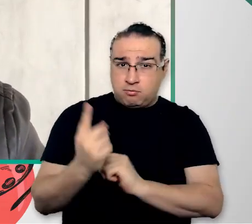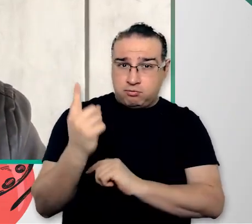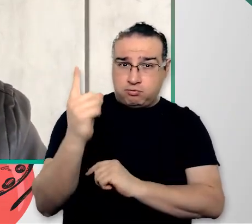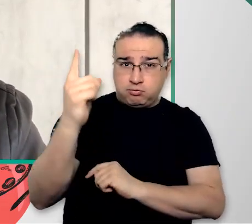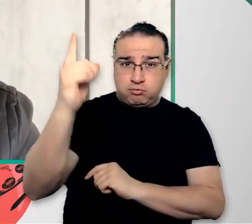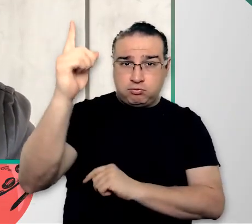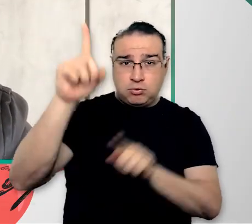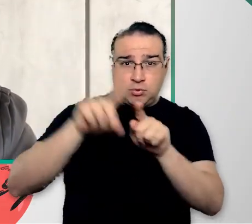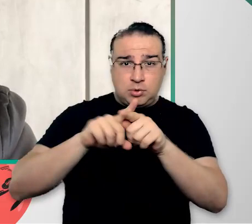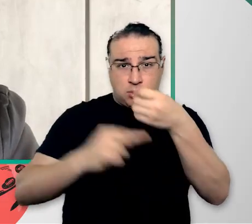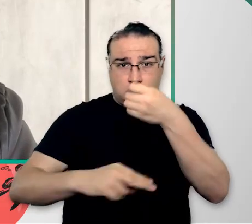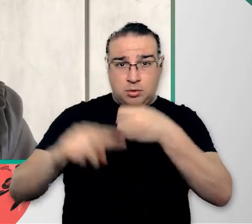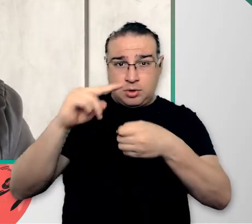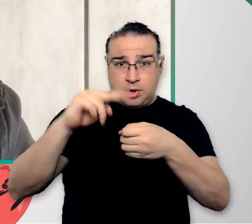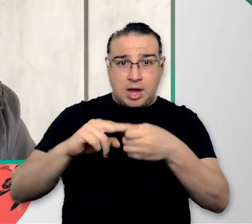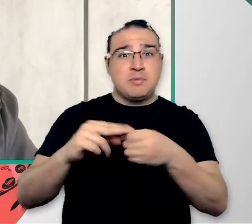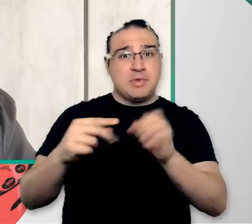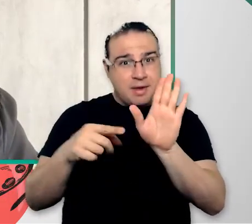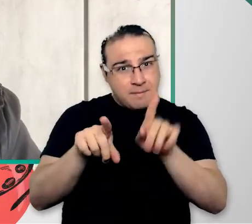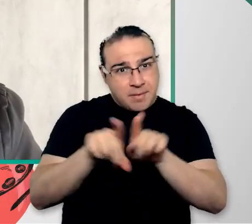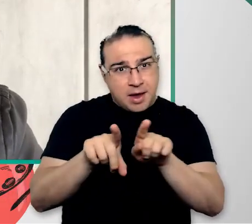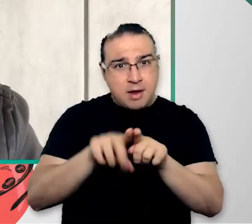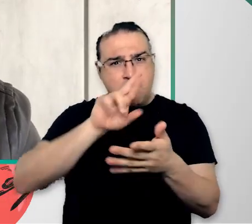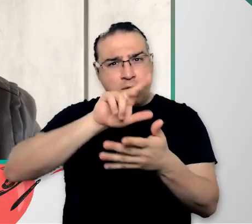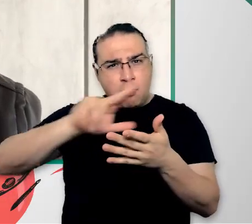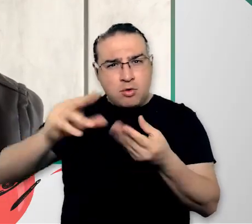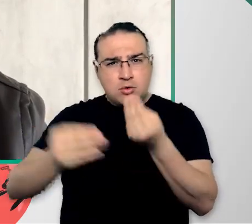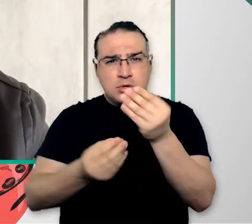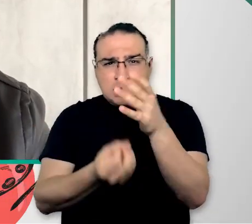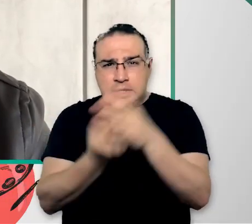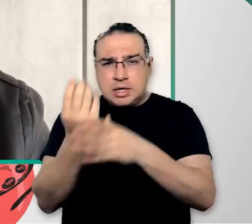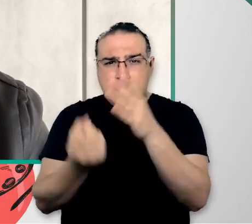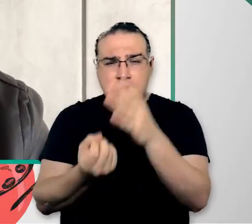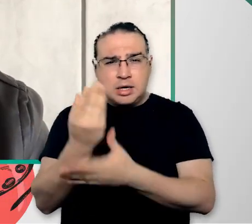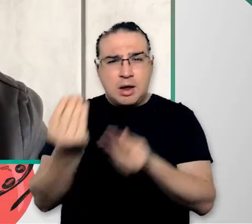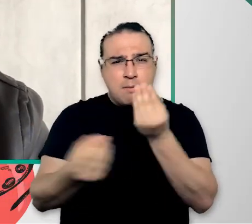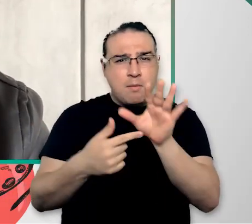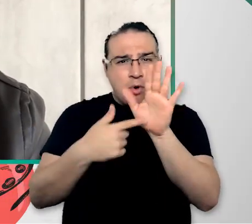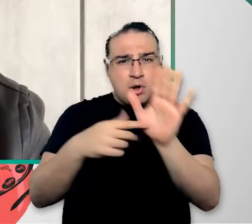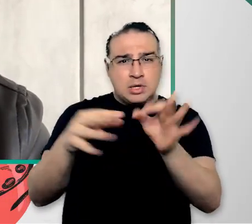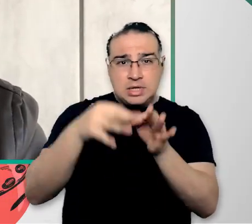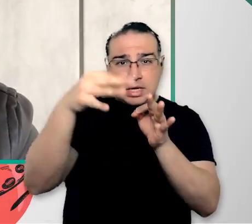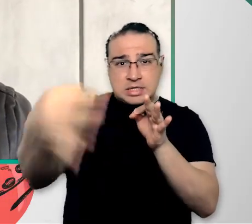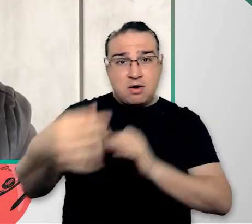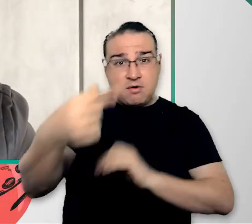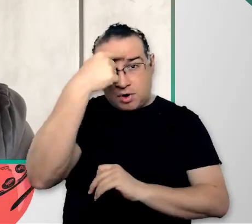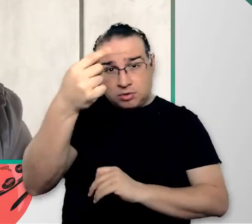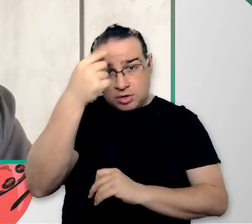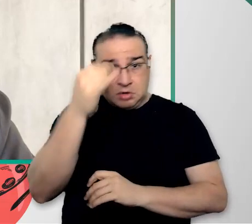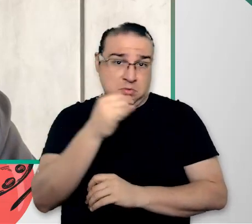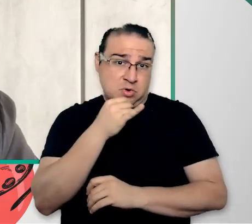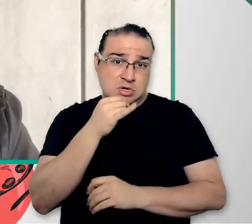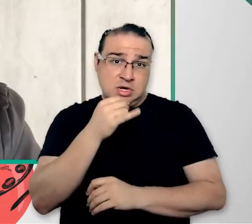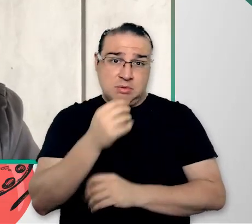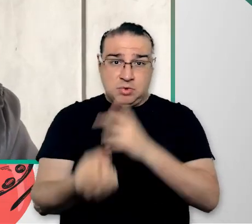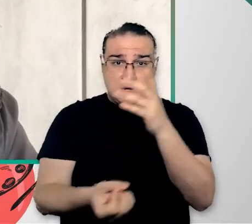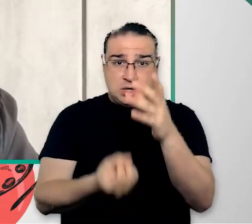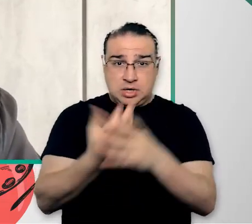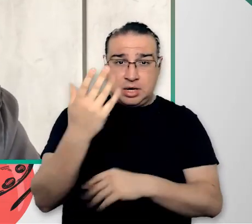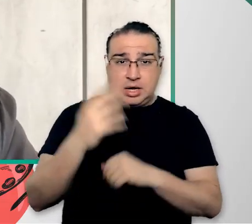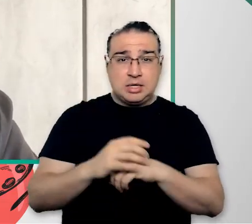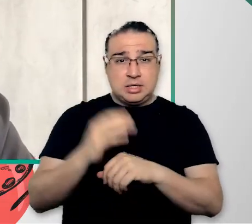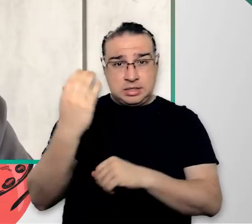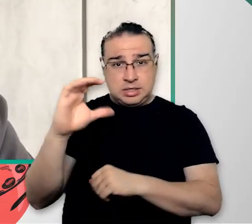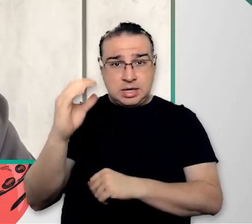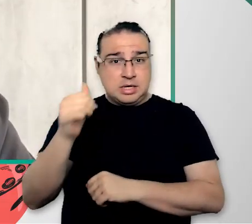-foguetes, de nome Unesp Rocket Design, e vários projetos e ações de extensão universitária, como, por exemplo, o